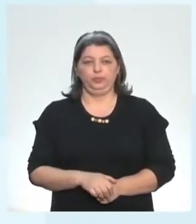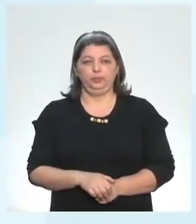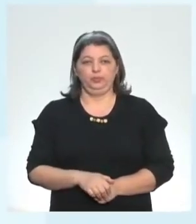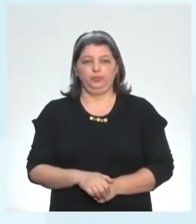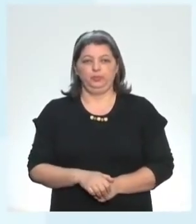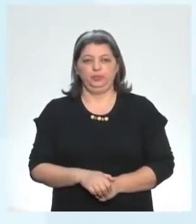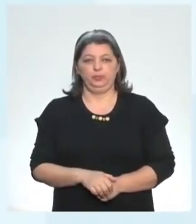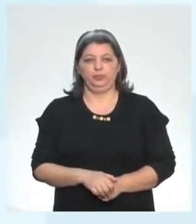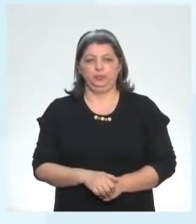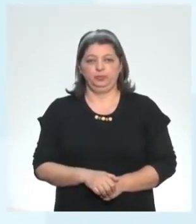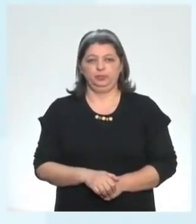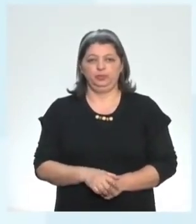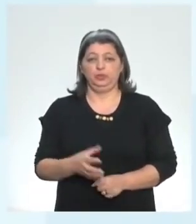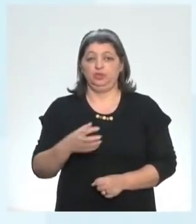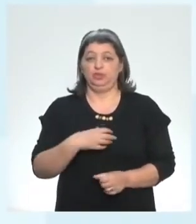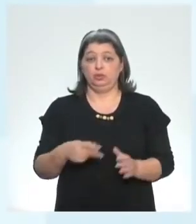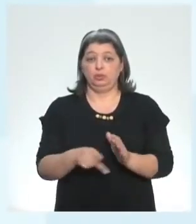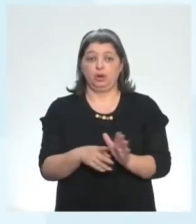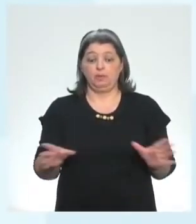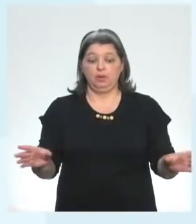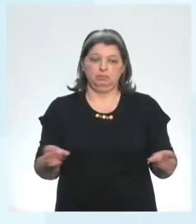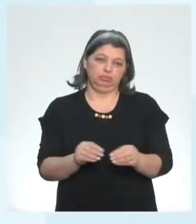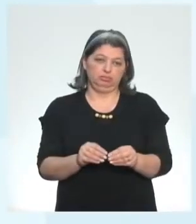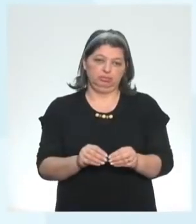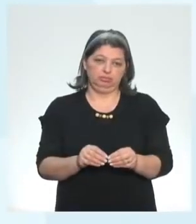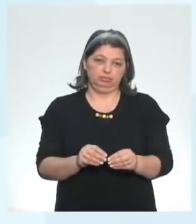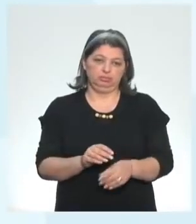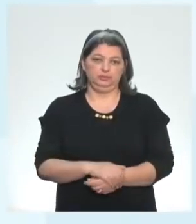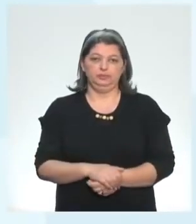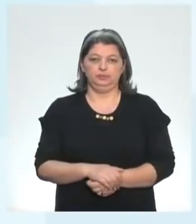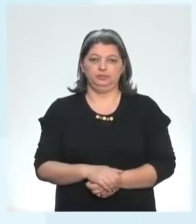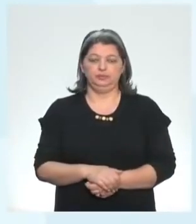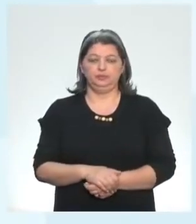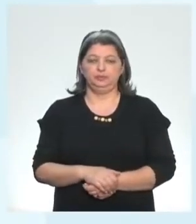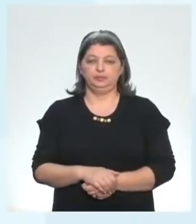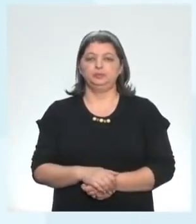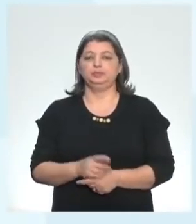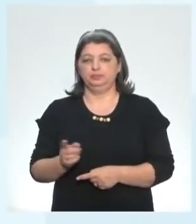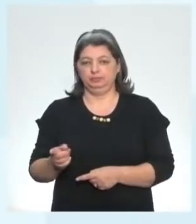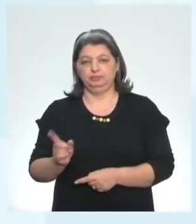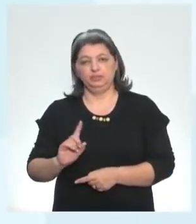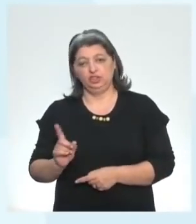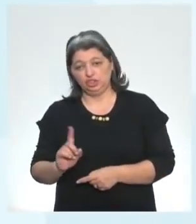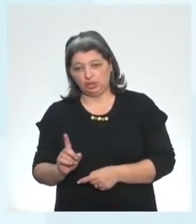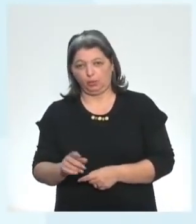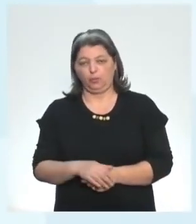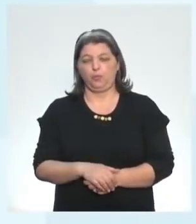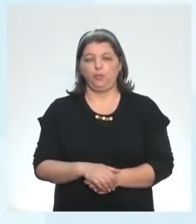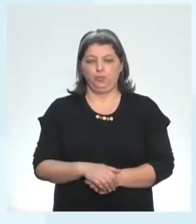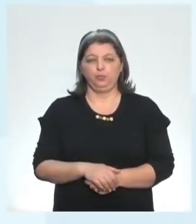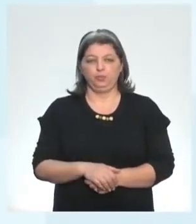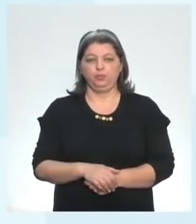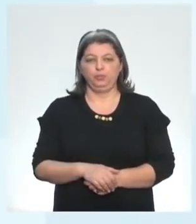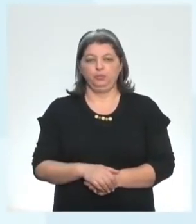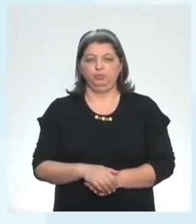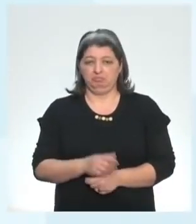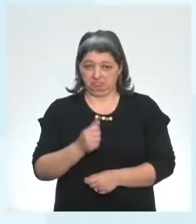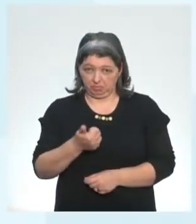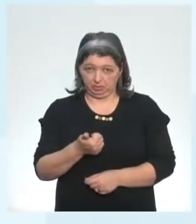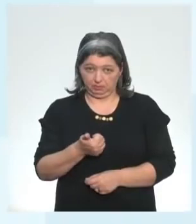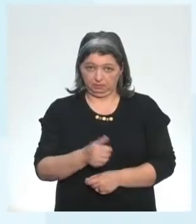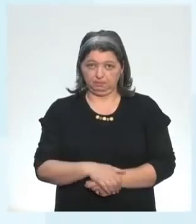a forma curtinha do have com o not, e hasn't é a forma negativa do has com o not. Tudo bem?